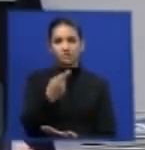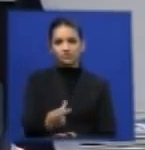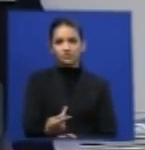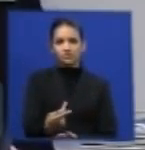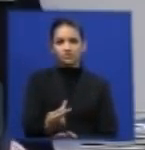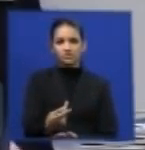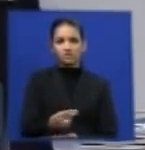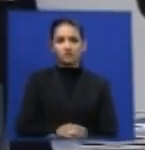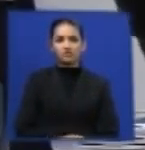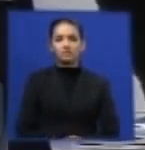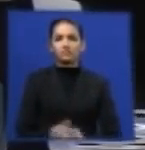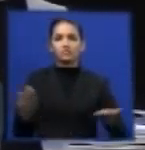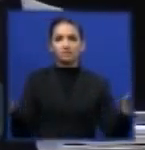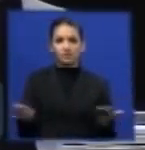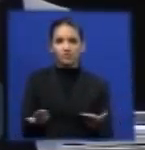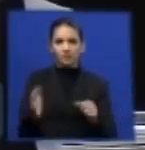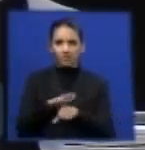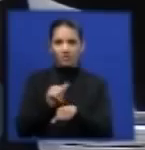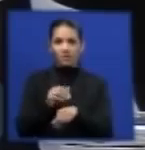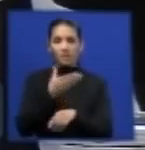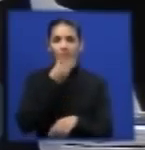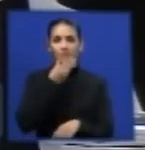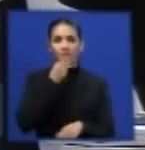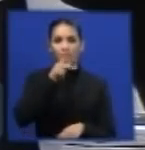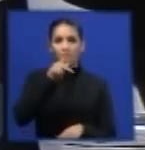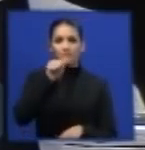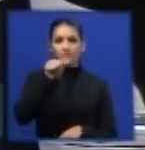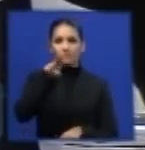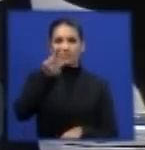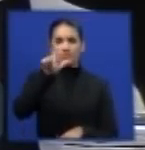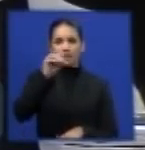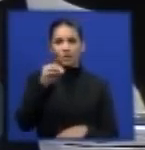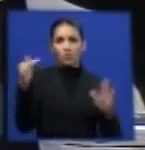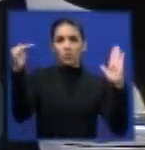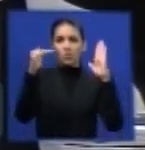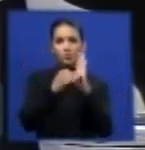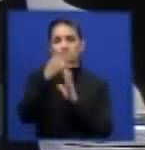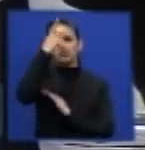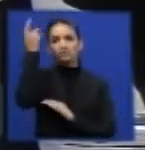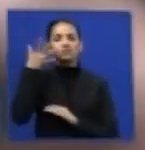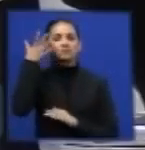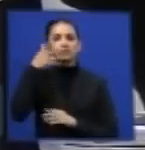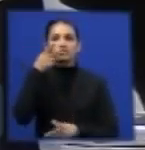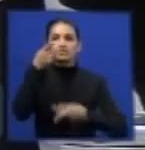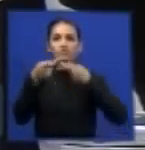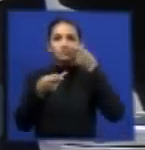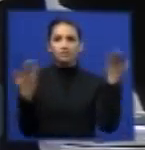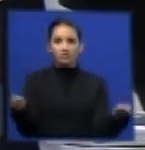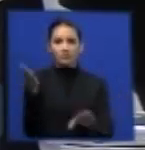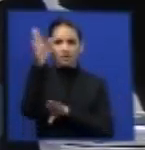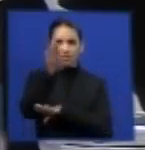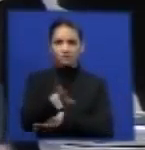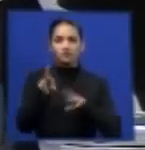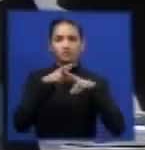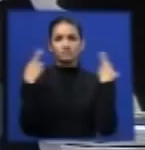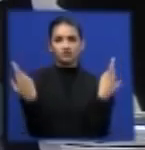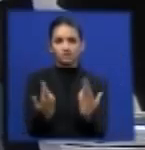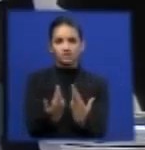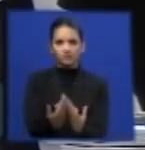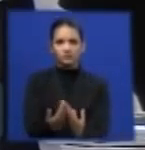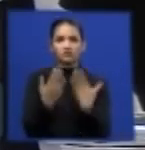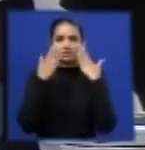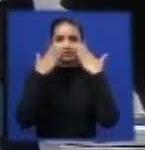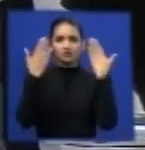convido o doutor Paulo Janicek, último expositor desta tarde, desta audiência, para fazer a sua